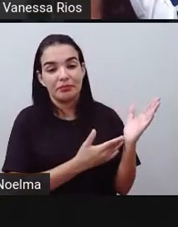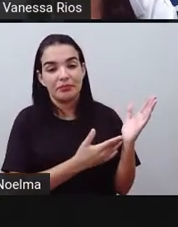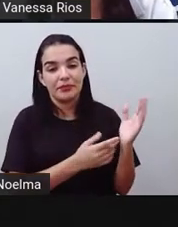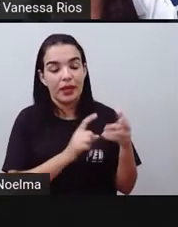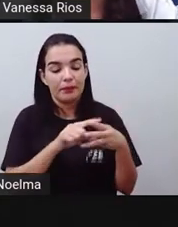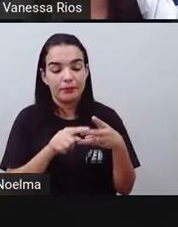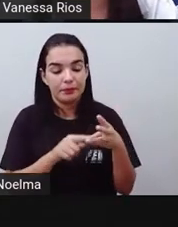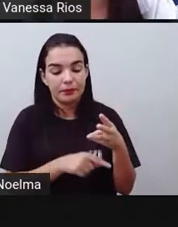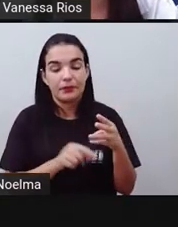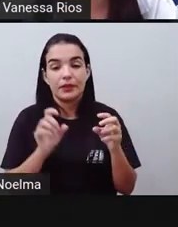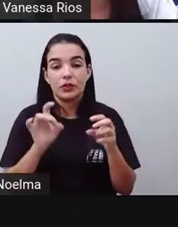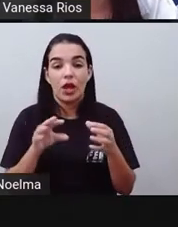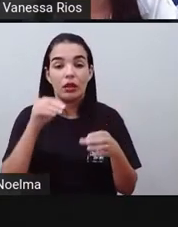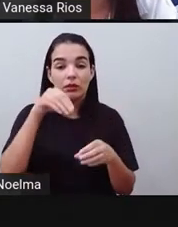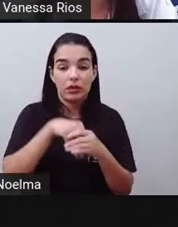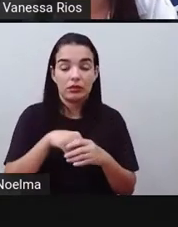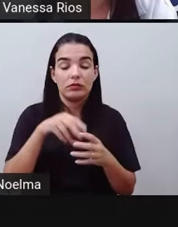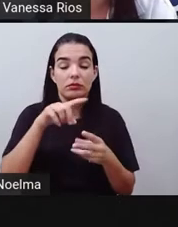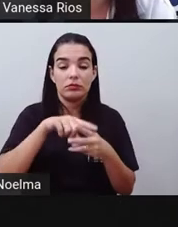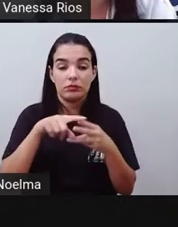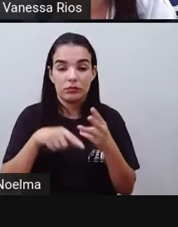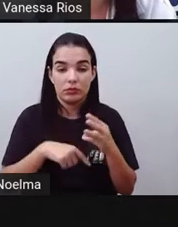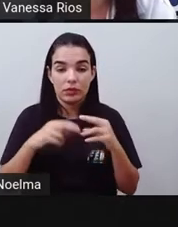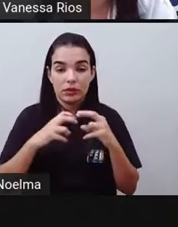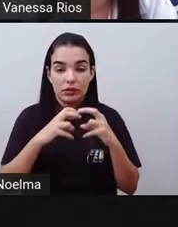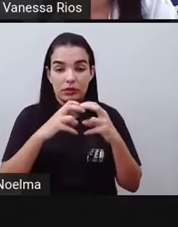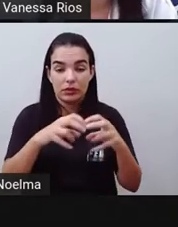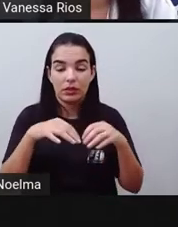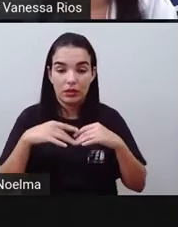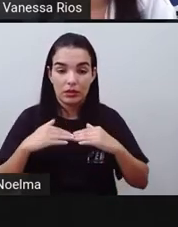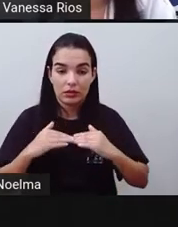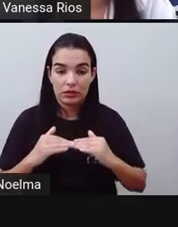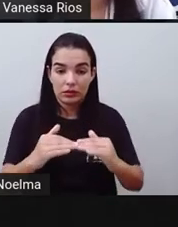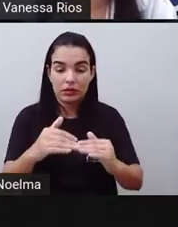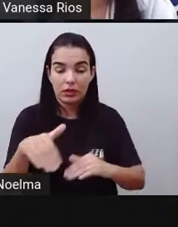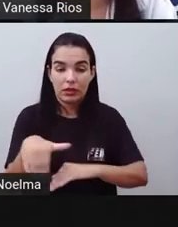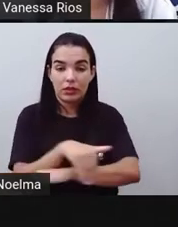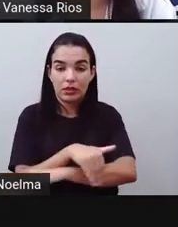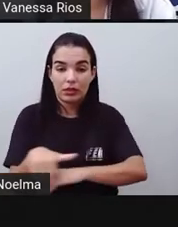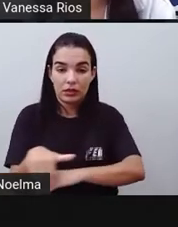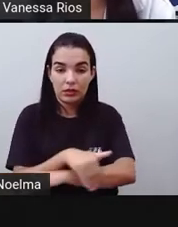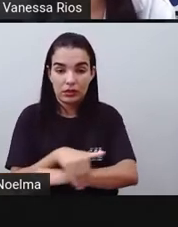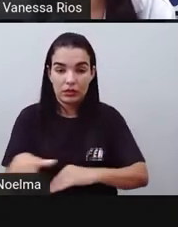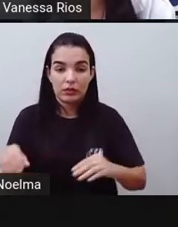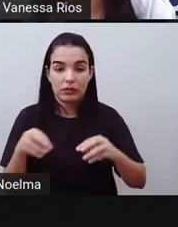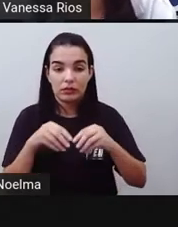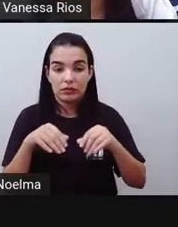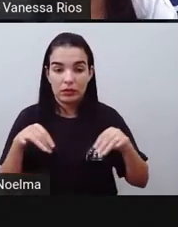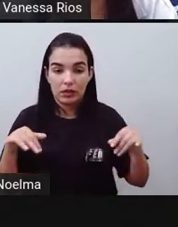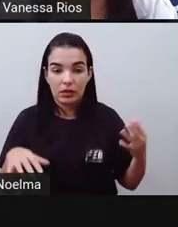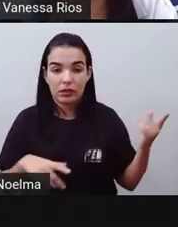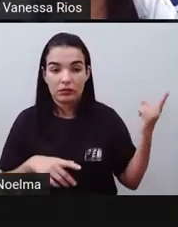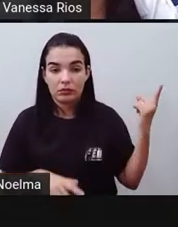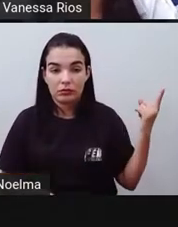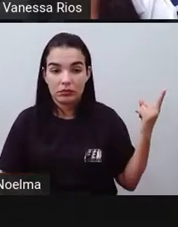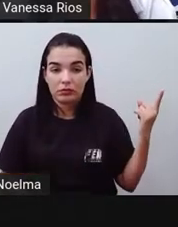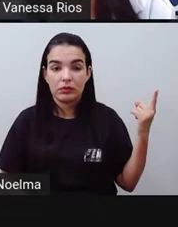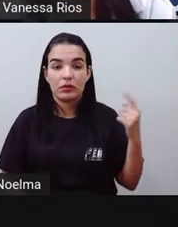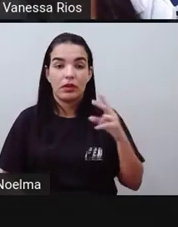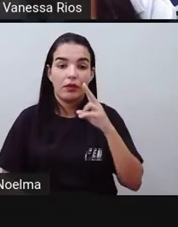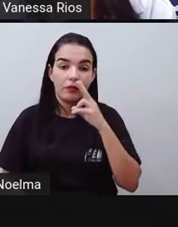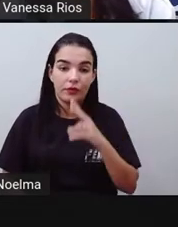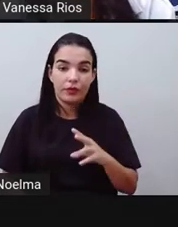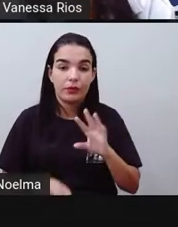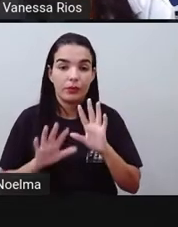terrestres, para nós revisarmos essas definições. Nós vimos aí os transportes ferroviários, né, que são os